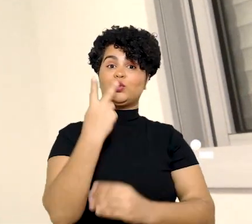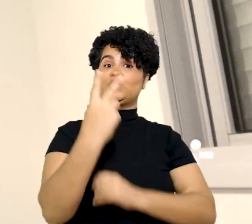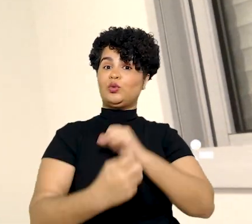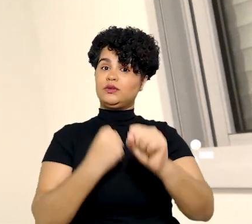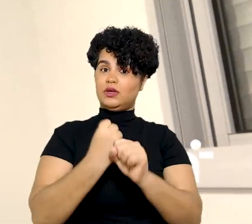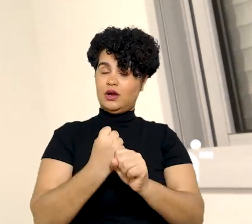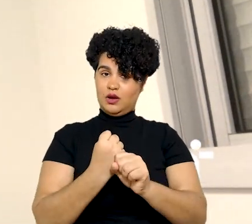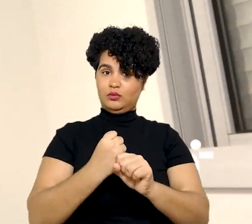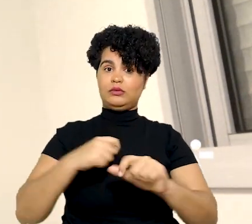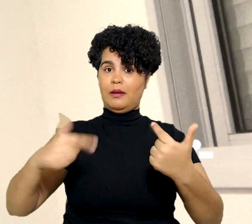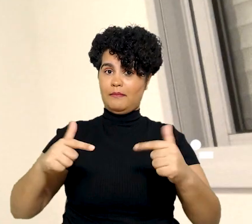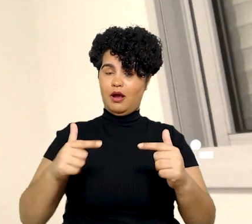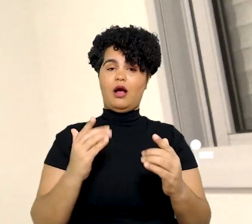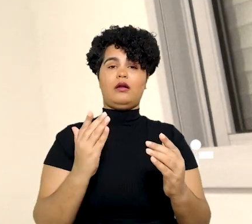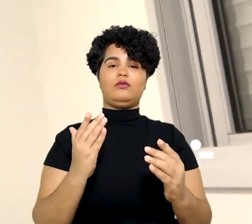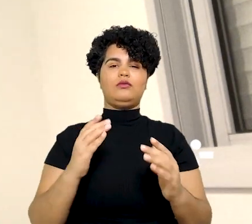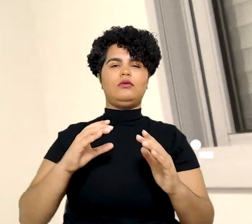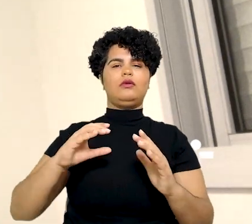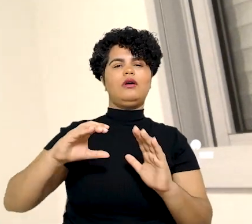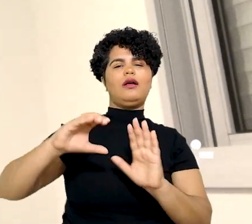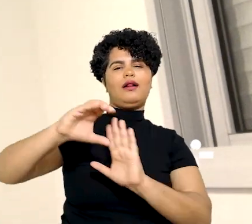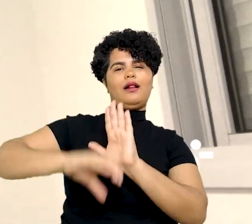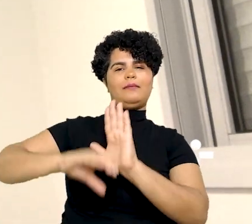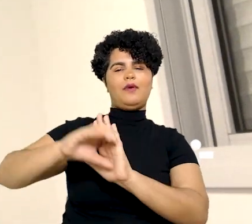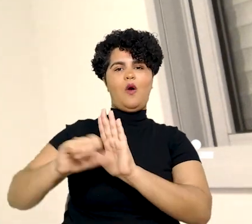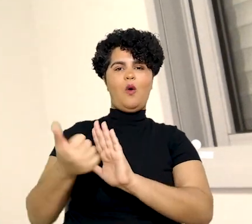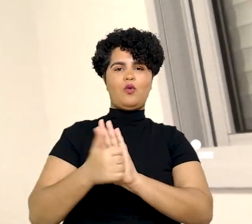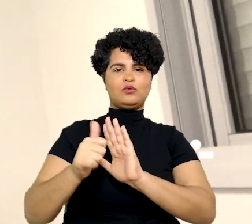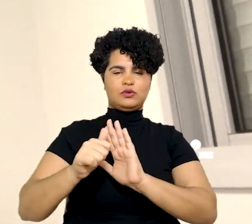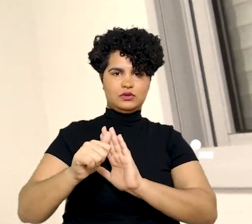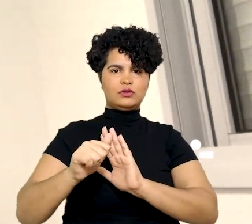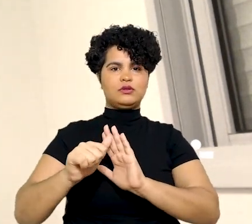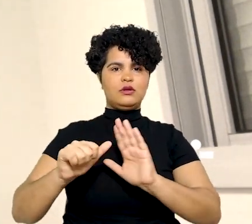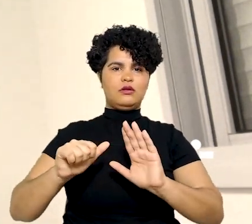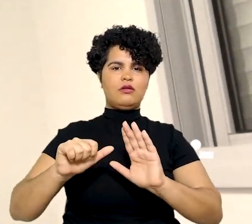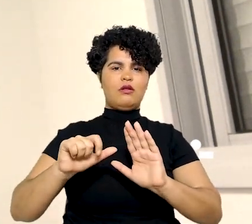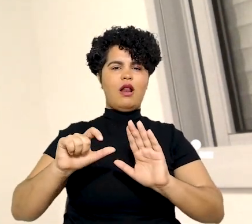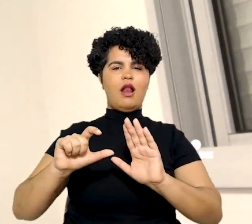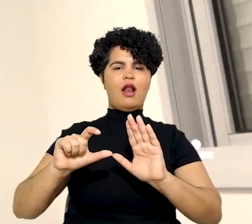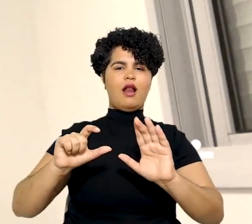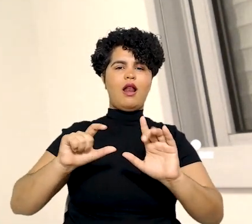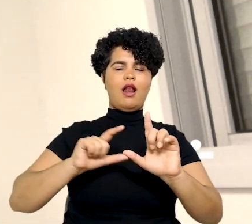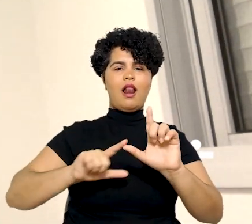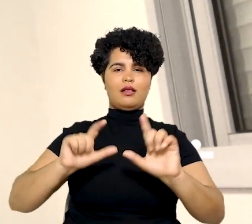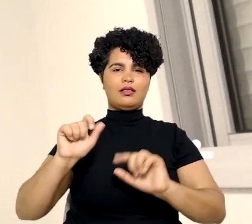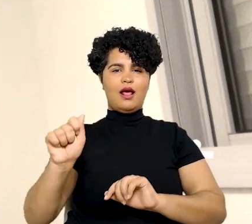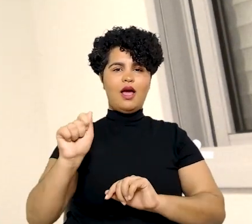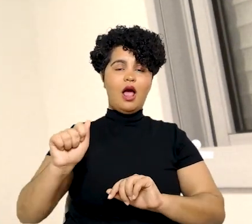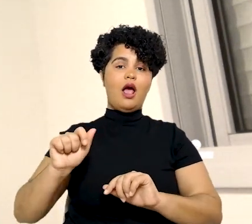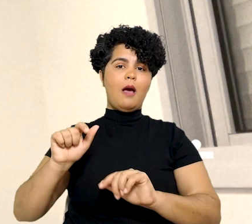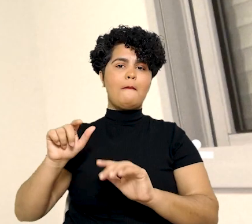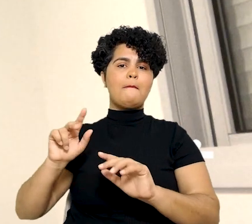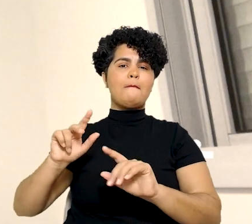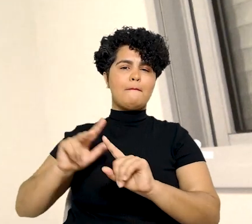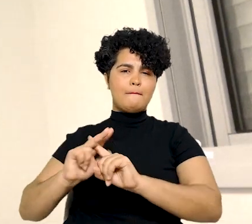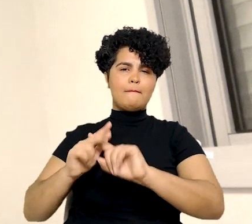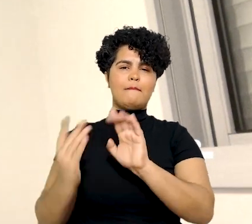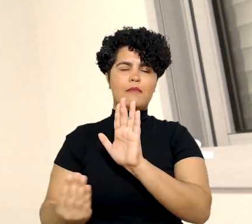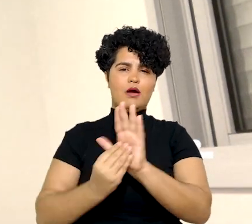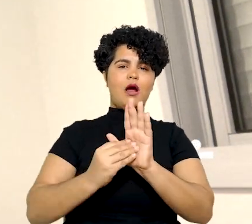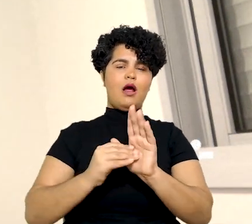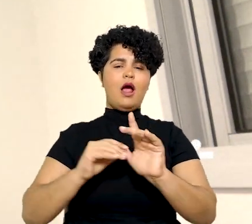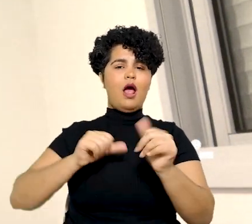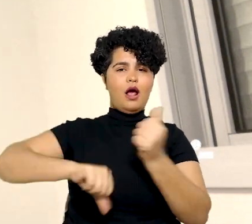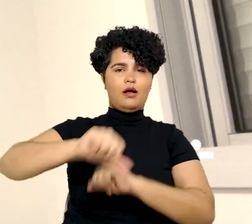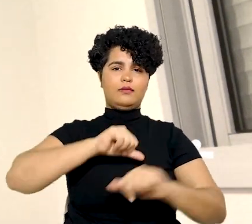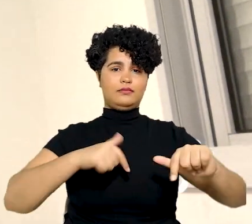no prazo legal. E no caso do processo do trabalho, esse prazo é de dois anos, conforme prevê o caput do artigo 11, letra